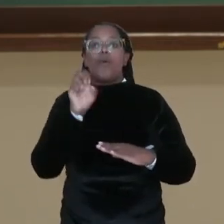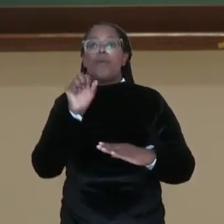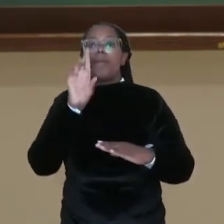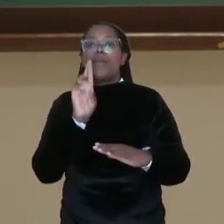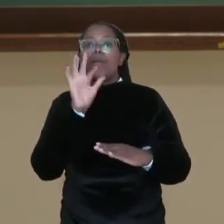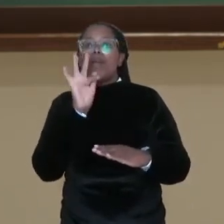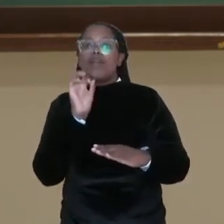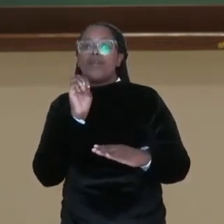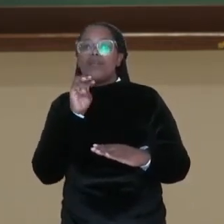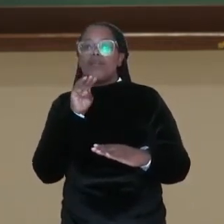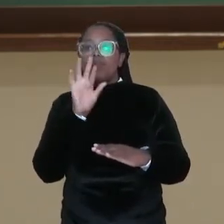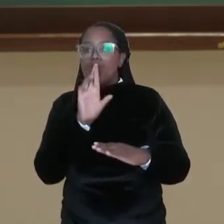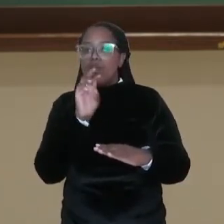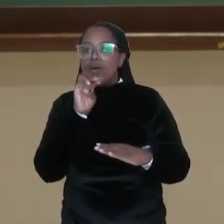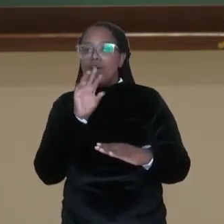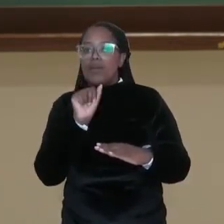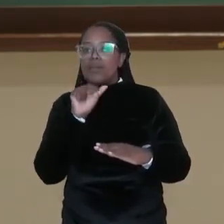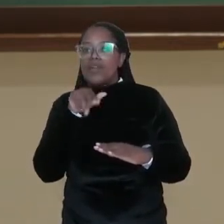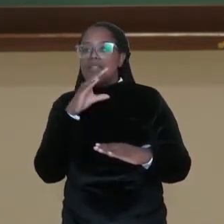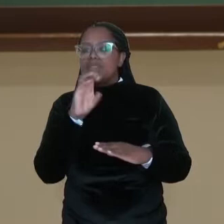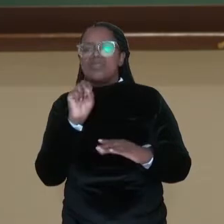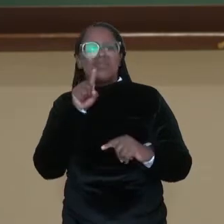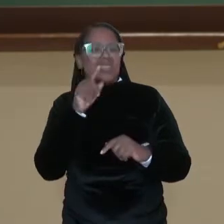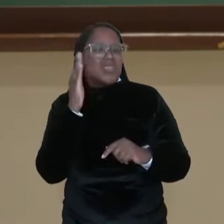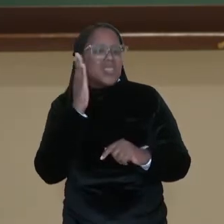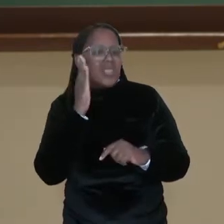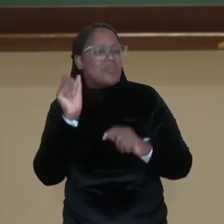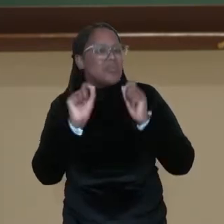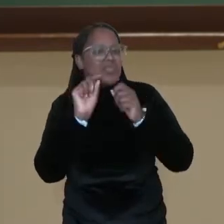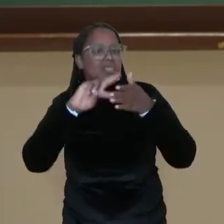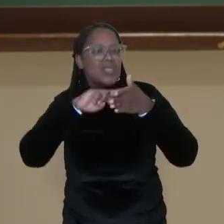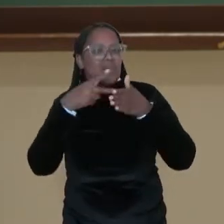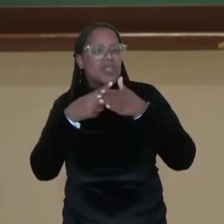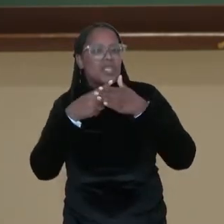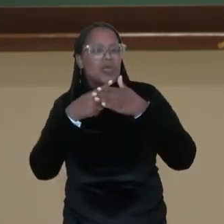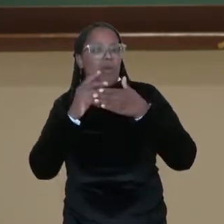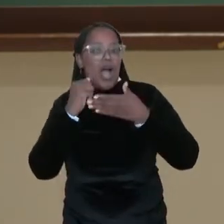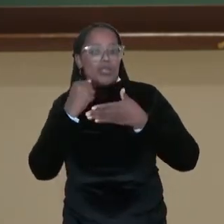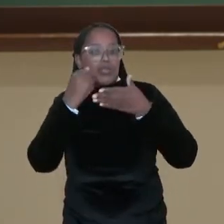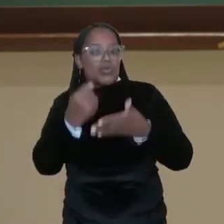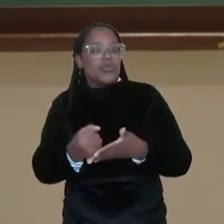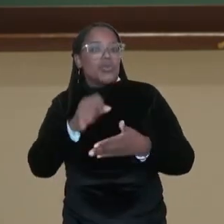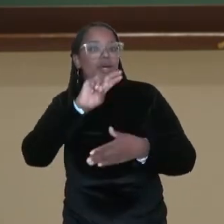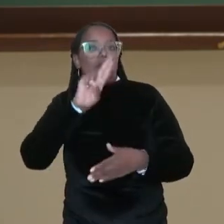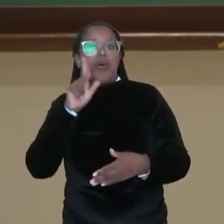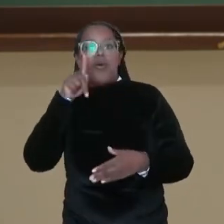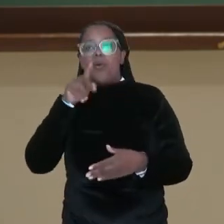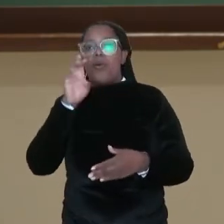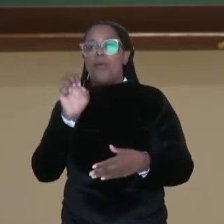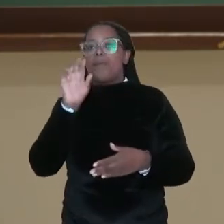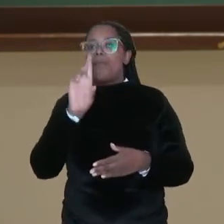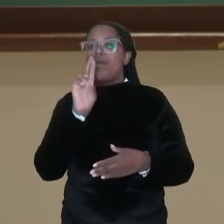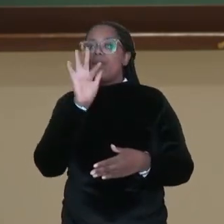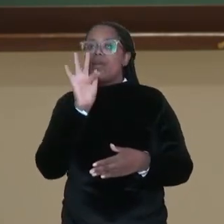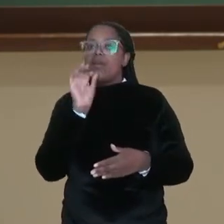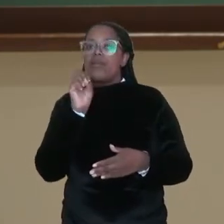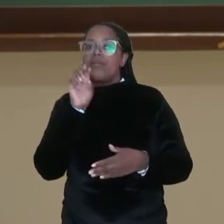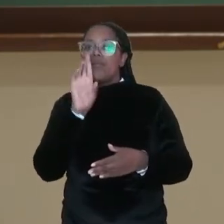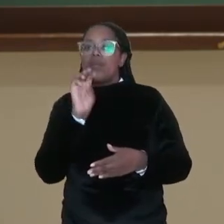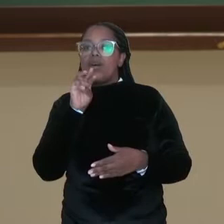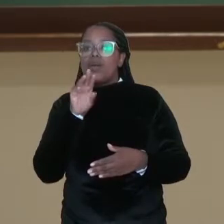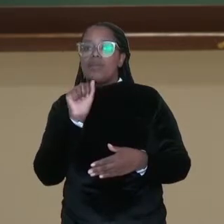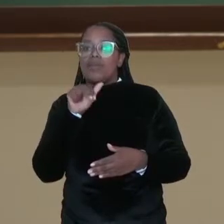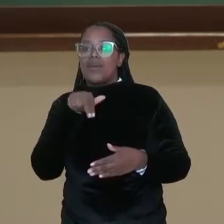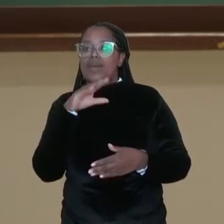suporte. Você sabe o que é uma performance? Performance é algo que as pessoas utilizam para poder